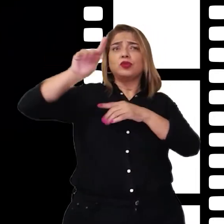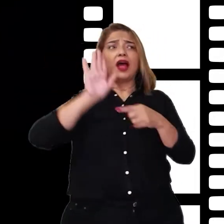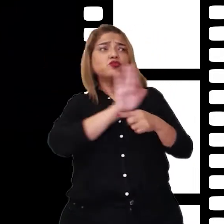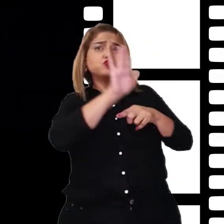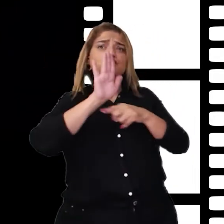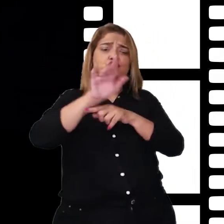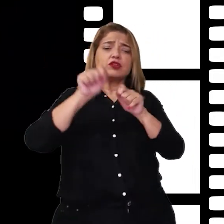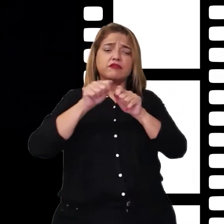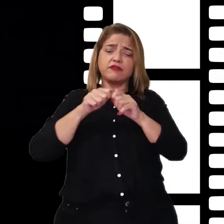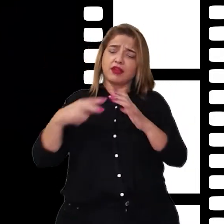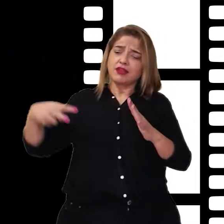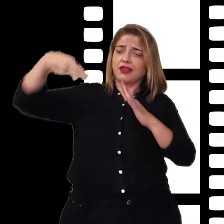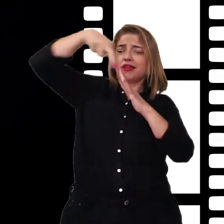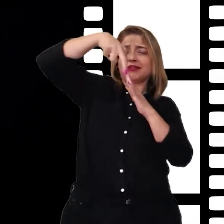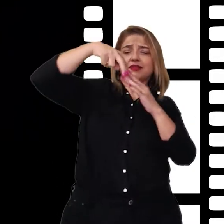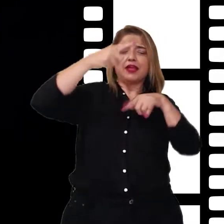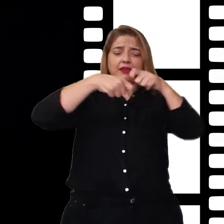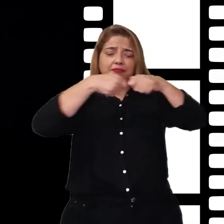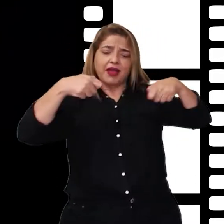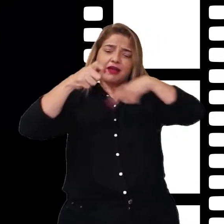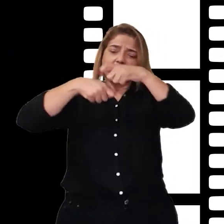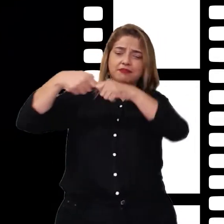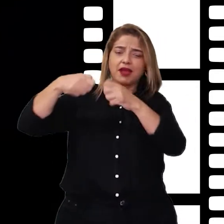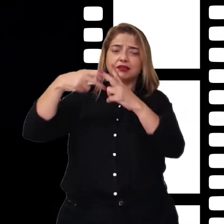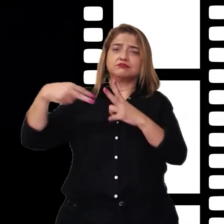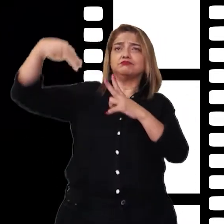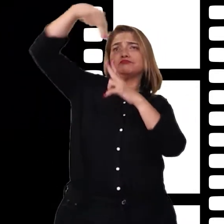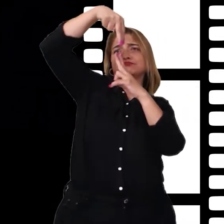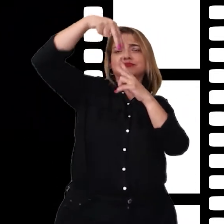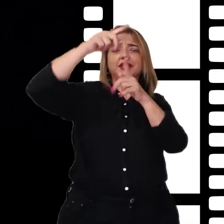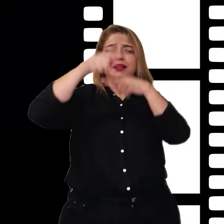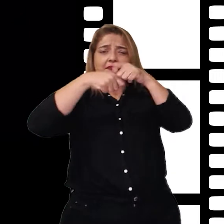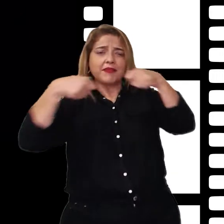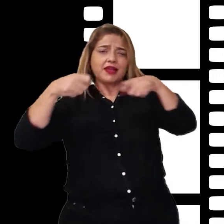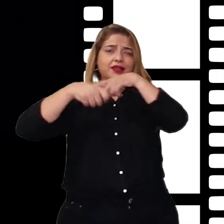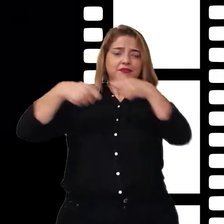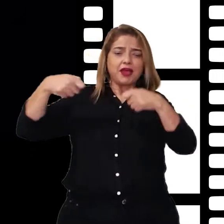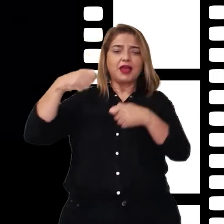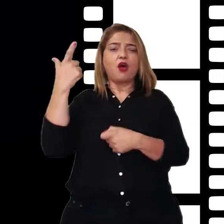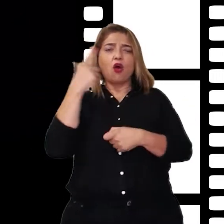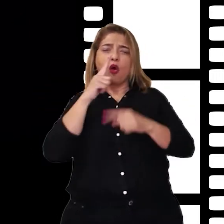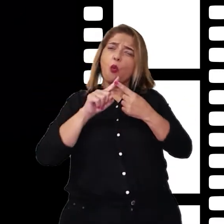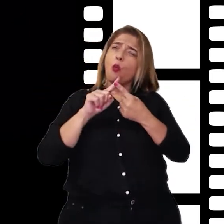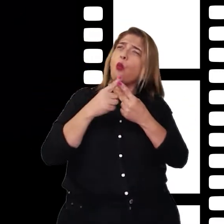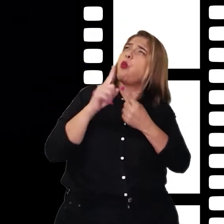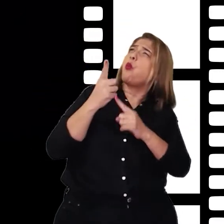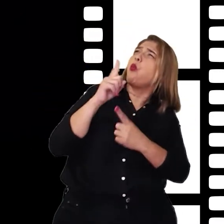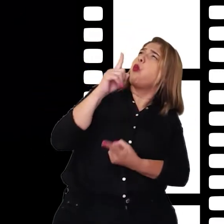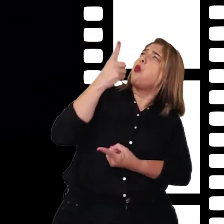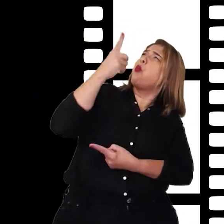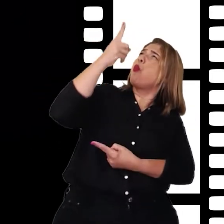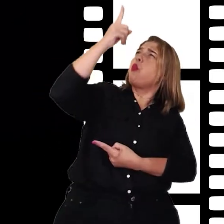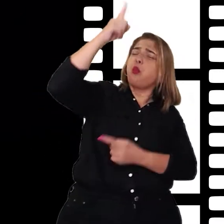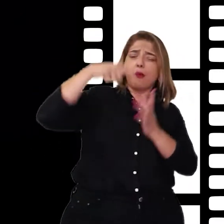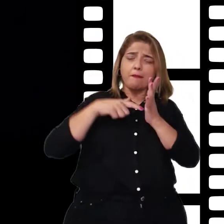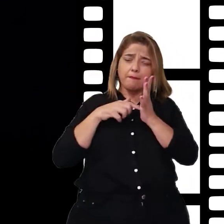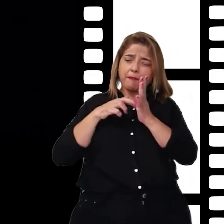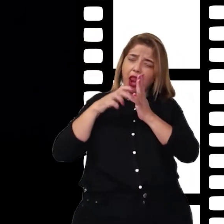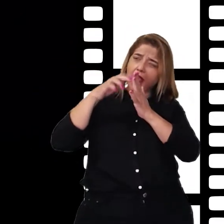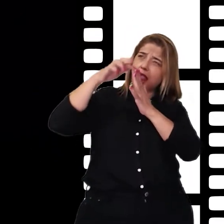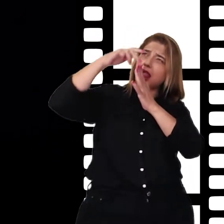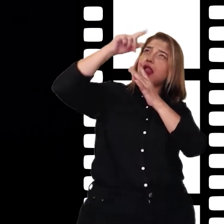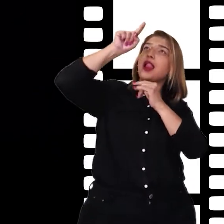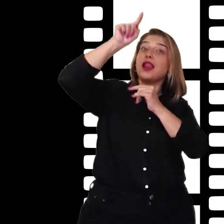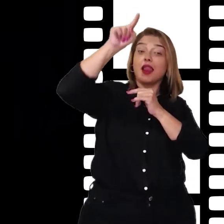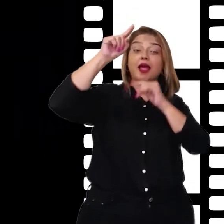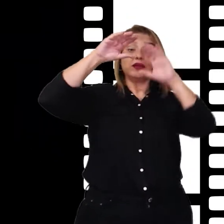escadas que tinham e amarraram uma a uma, uma a uma. Até que ficou uma gigante escada que chegou até na lua.